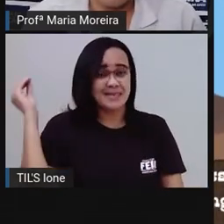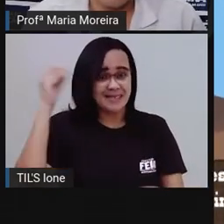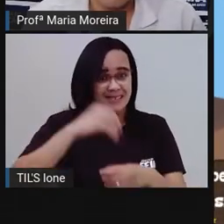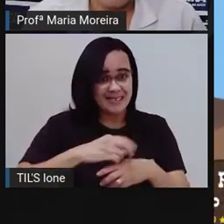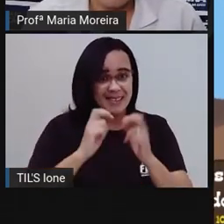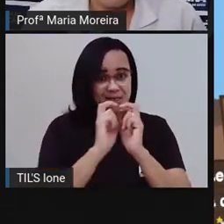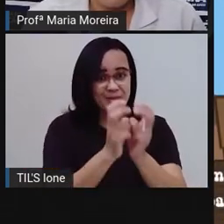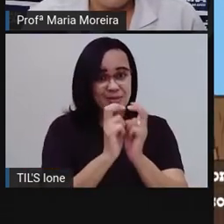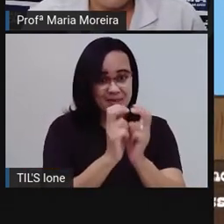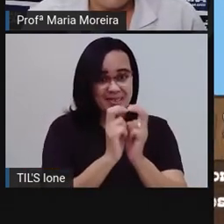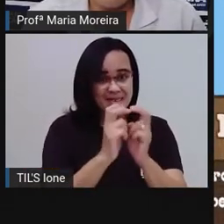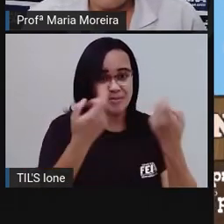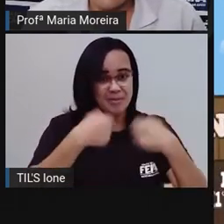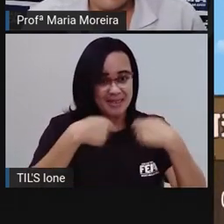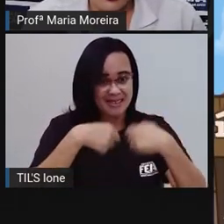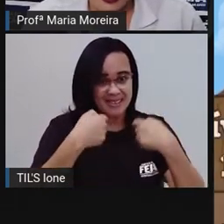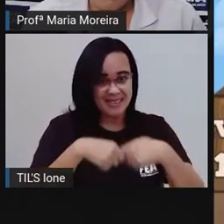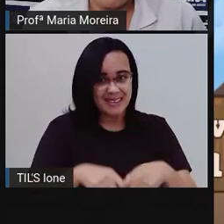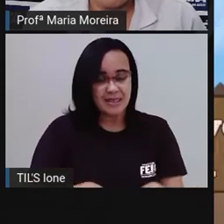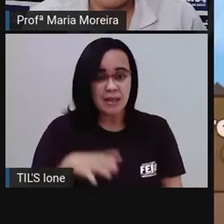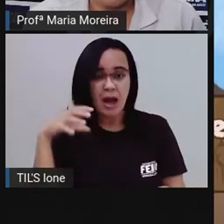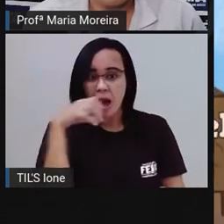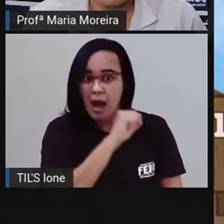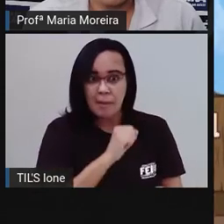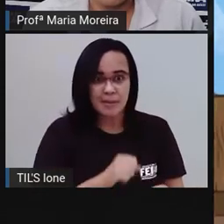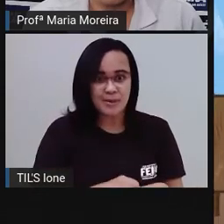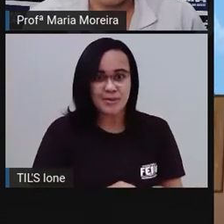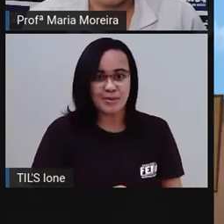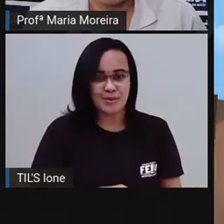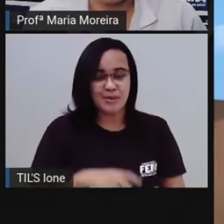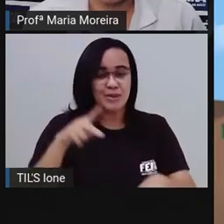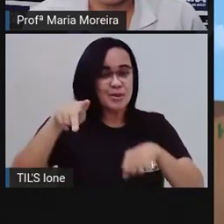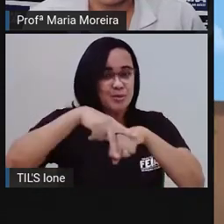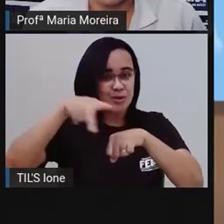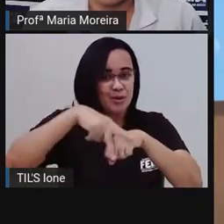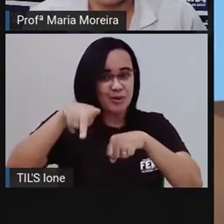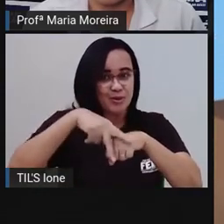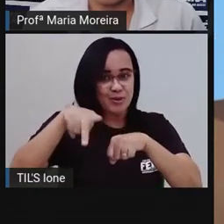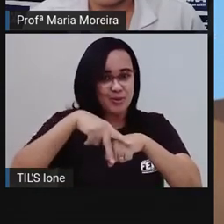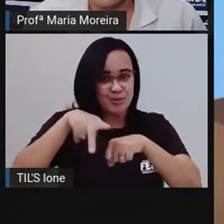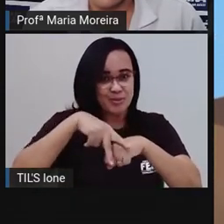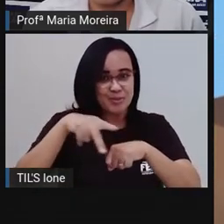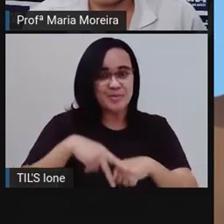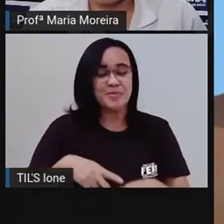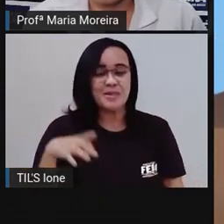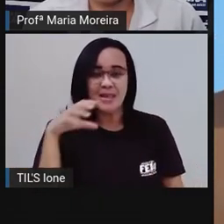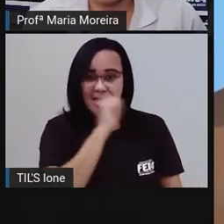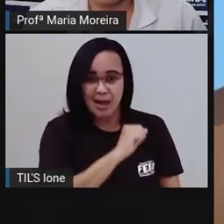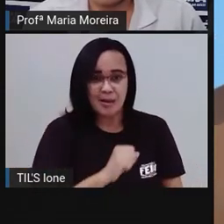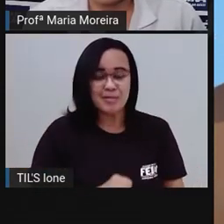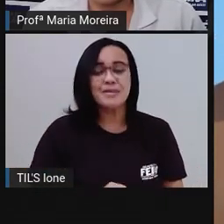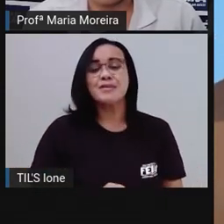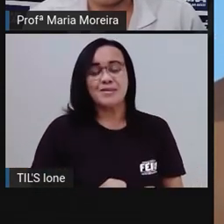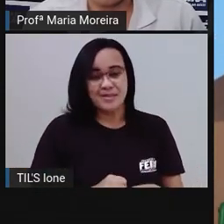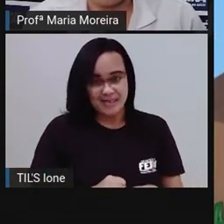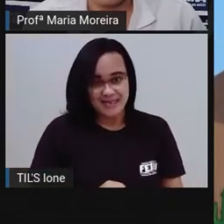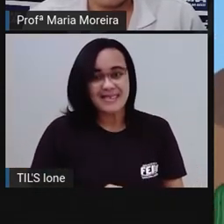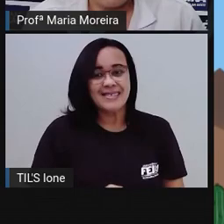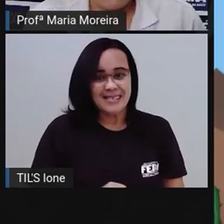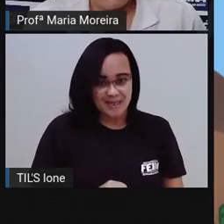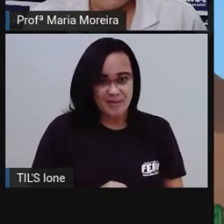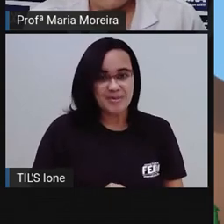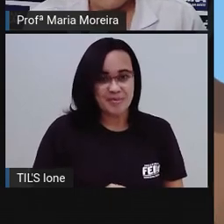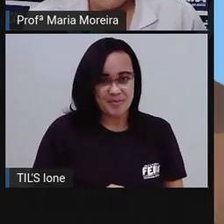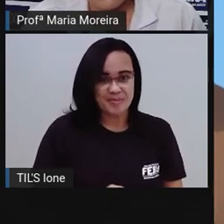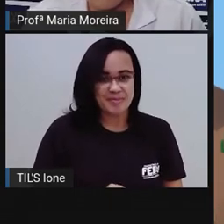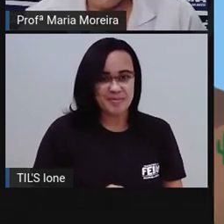pedindo. Tem que ler rápido. Pronomes pessoais, primeira pessoa. Quem é? Eu. Aí, você pode tentar colocar mais